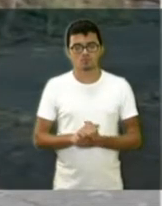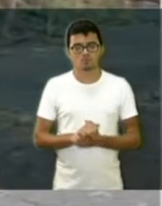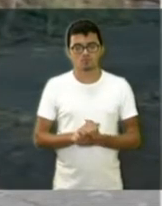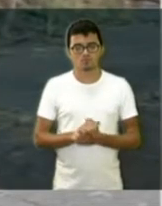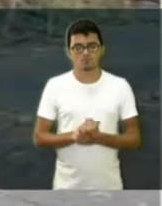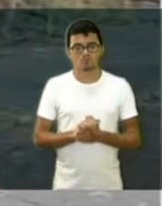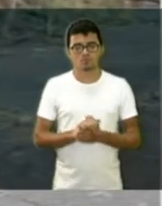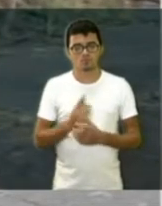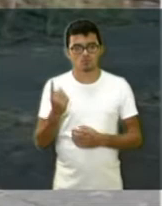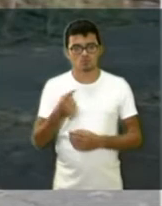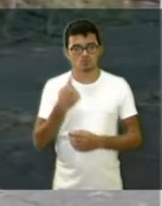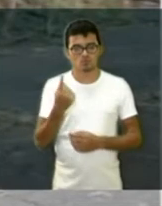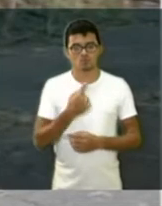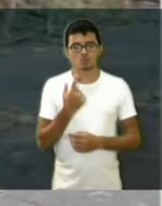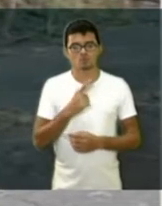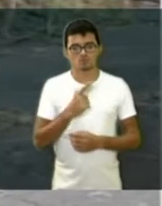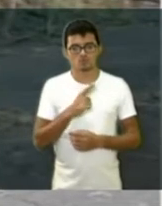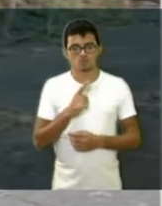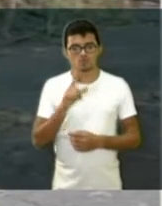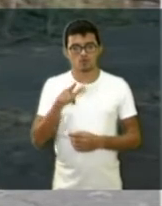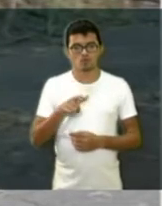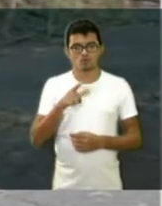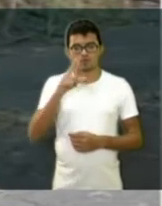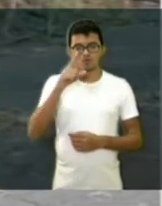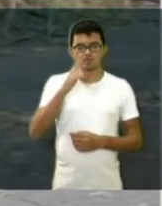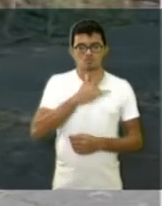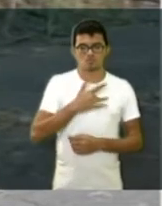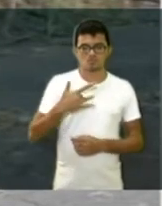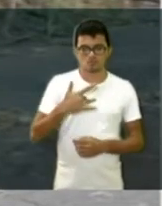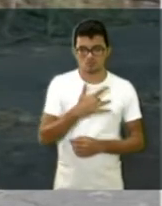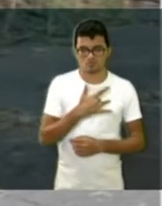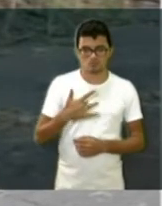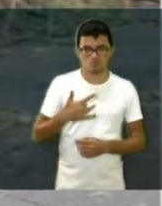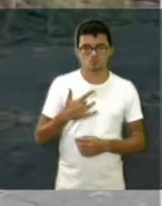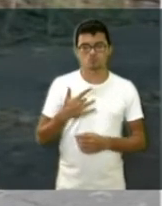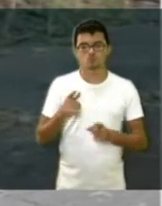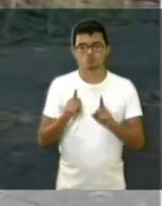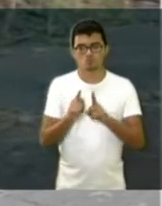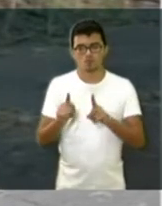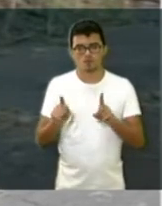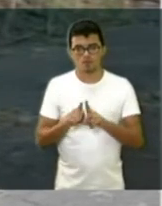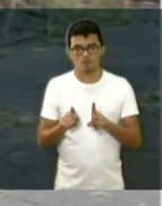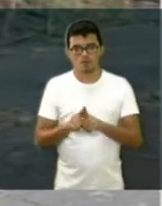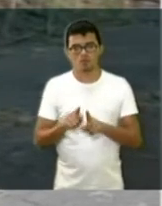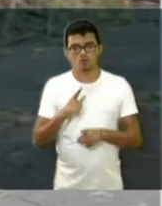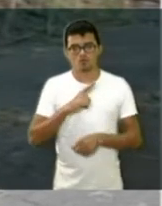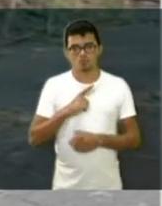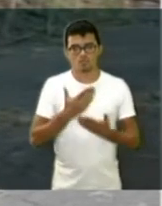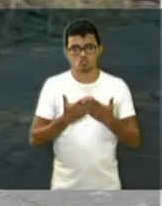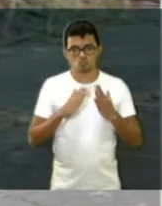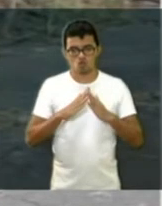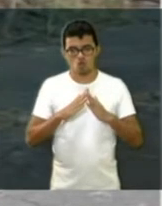um posto de saúde e também tem a creche, o posto de saúde tem a creche